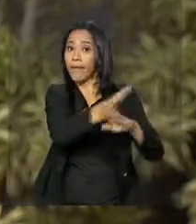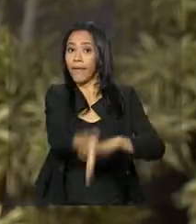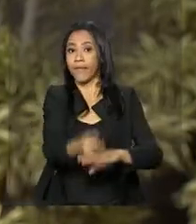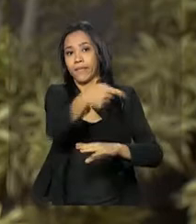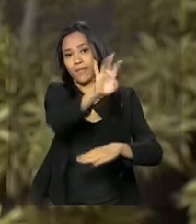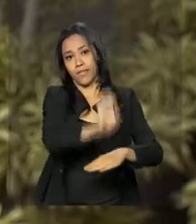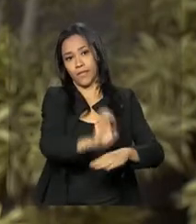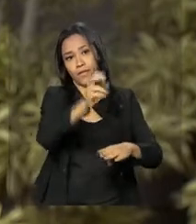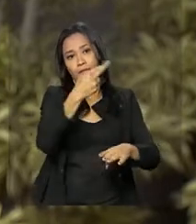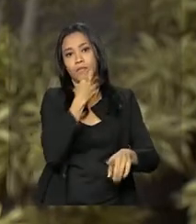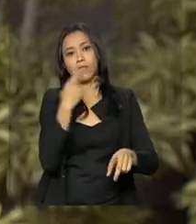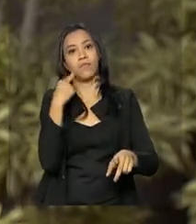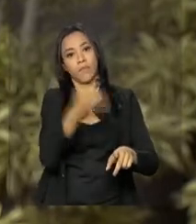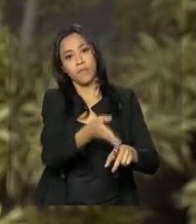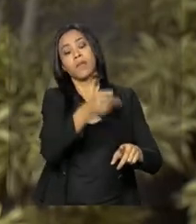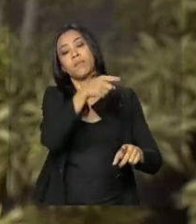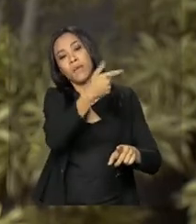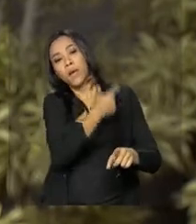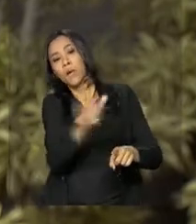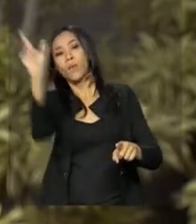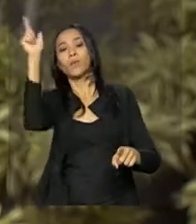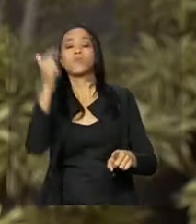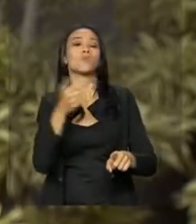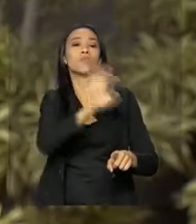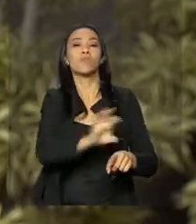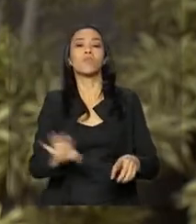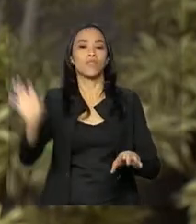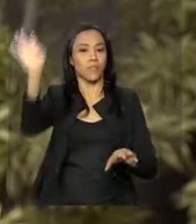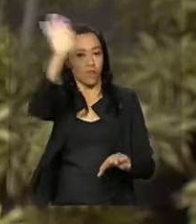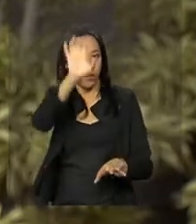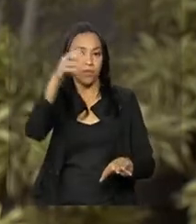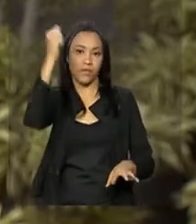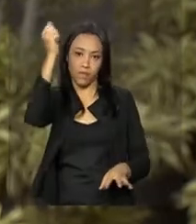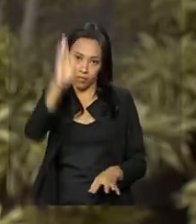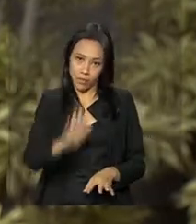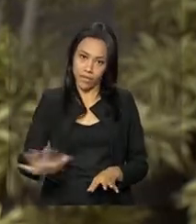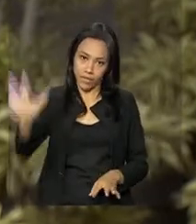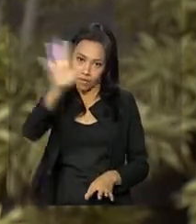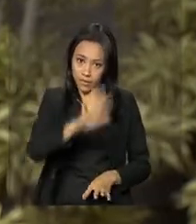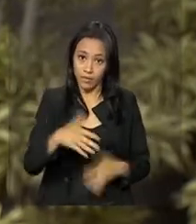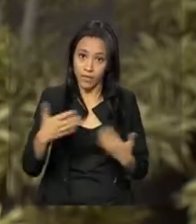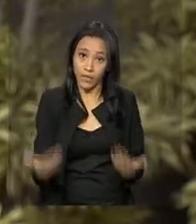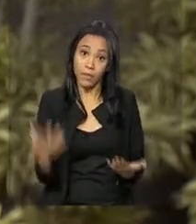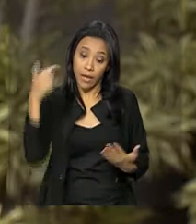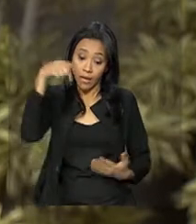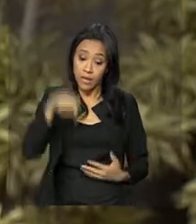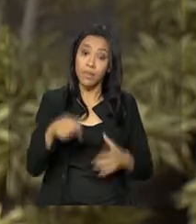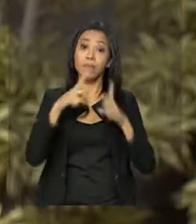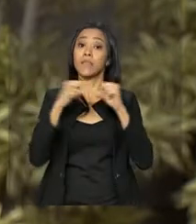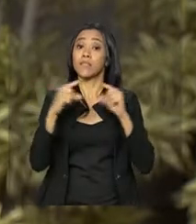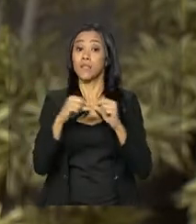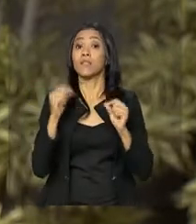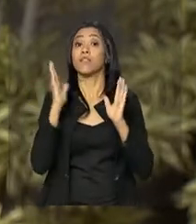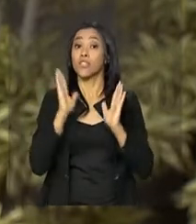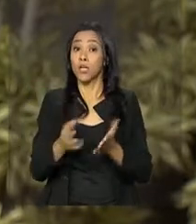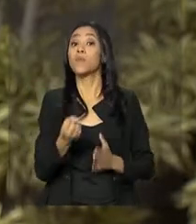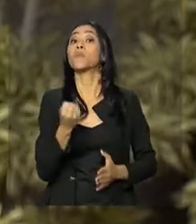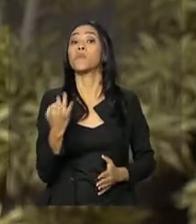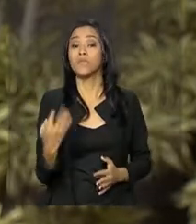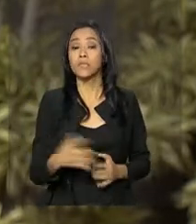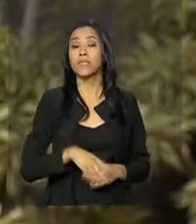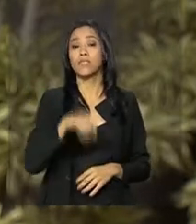entrada desses imigrantes no Brasil, para viver e trabalhar em outros estados do país. Aqui em Brasília foram acolhidas